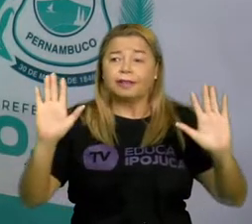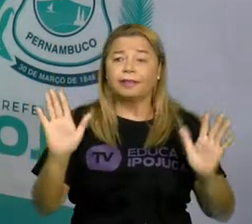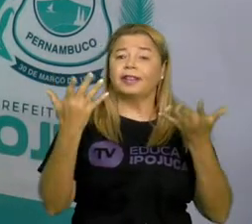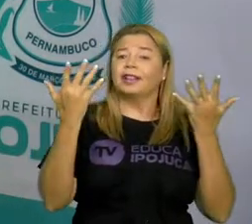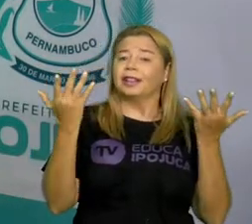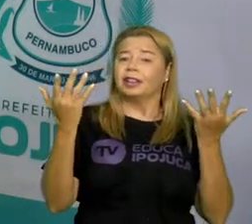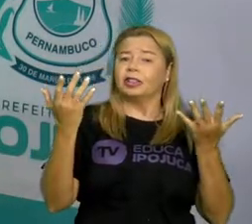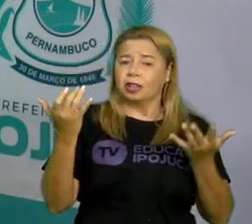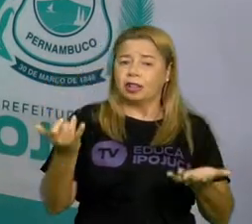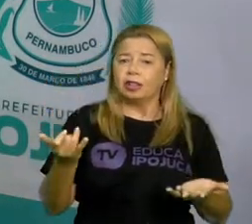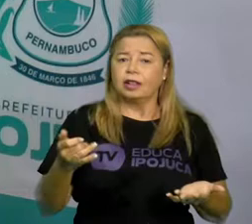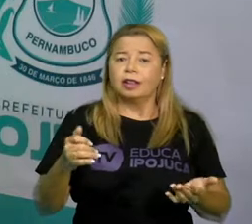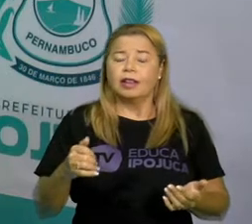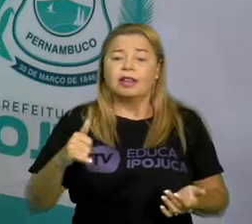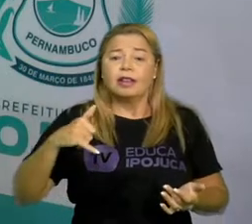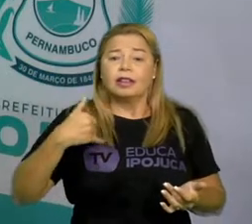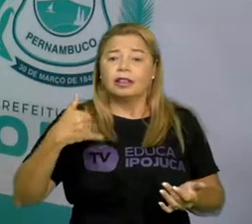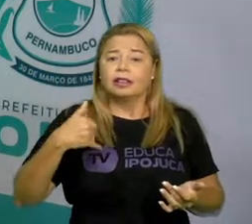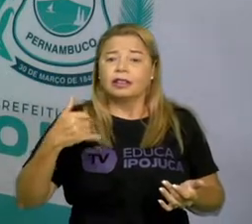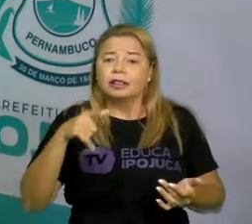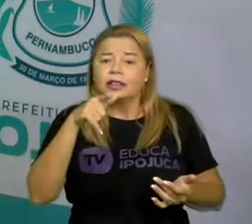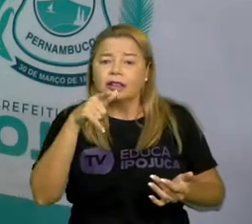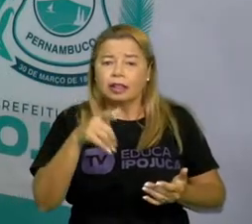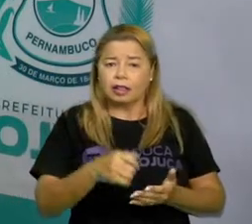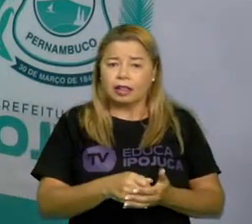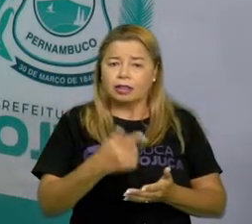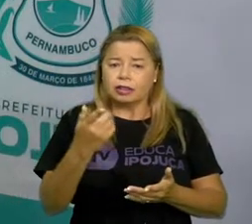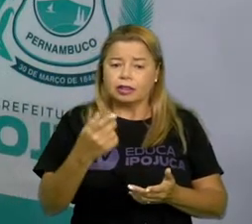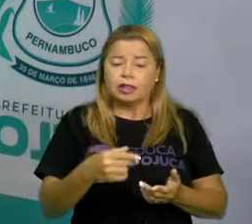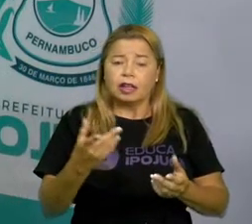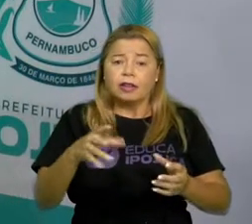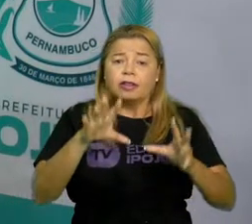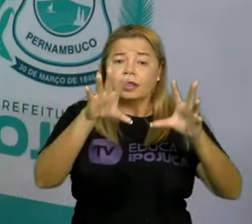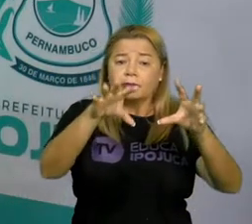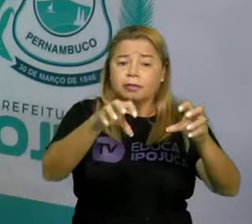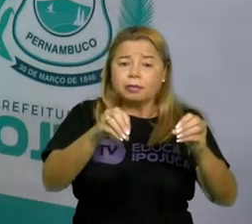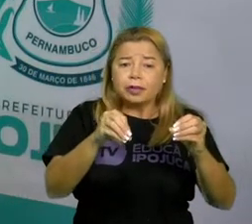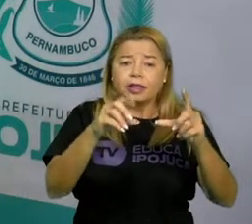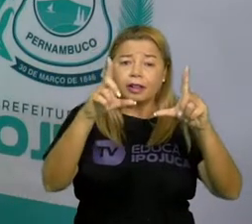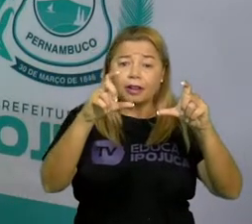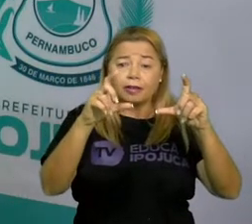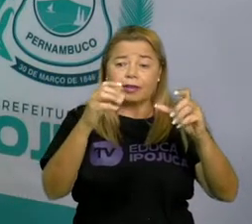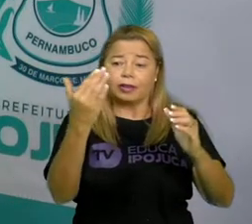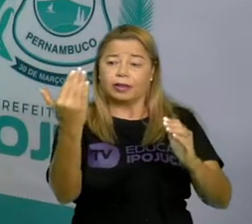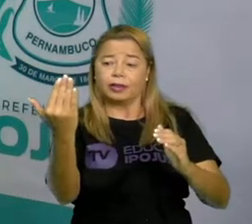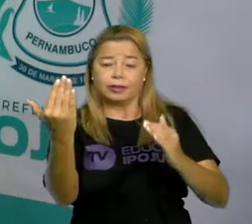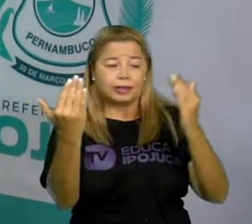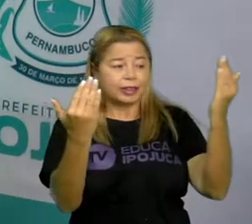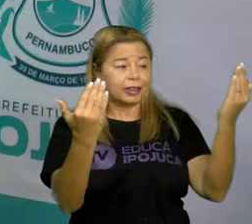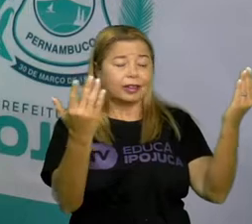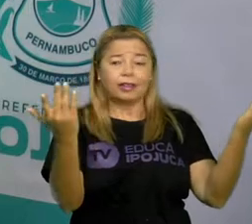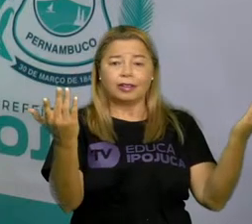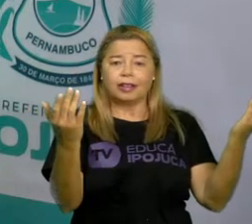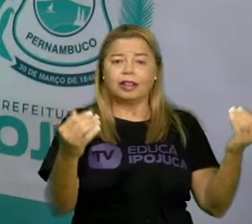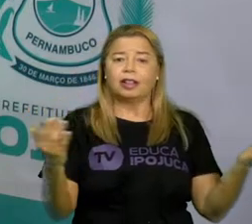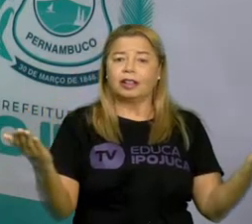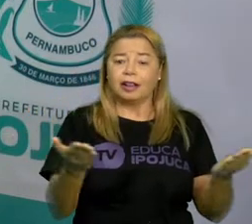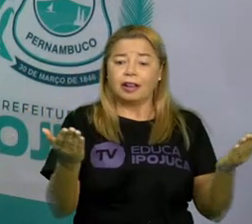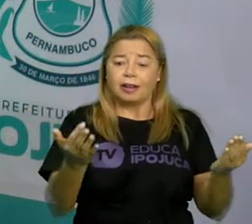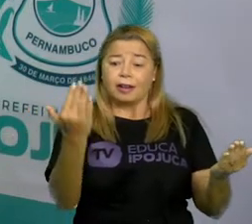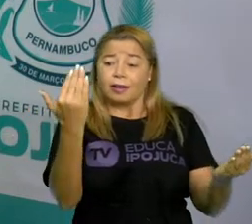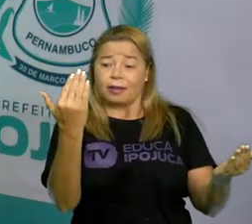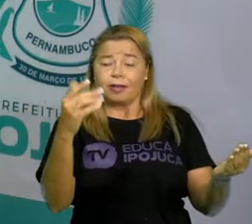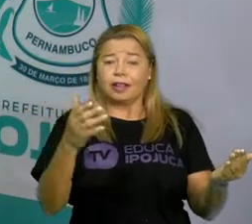impressão e você pode pegar na sua foto, fazer a comparação, como eu era, como eu estou, tá certo? Então, essa é a